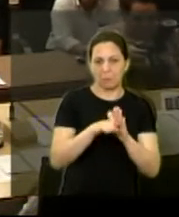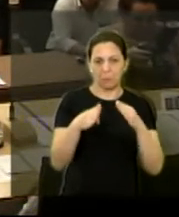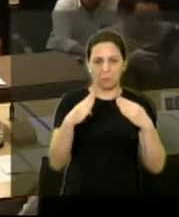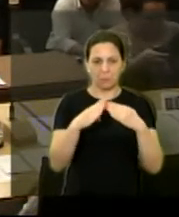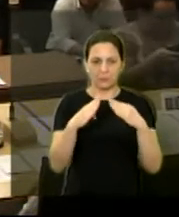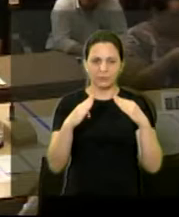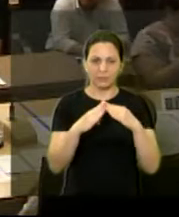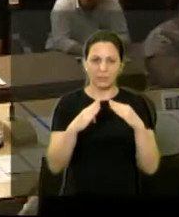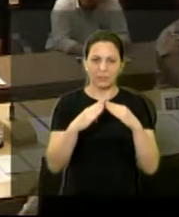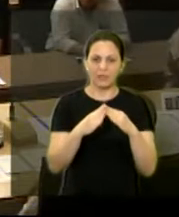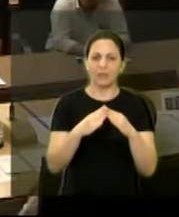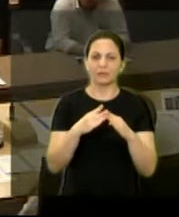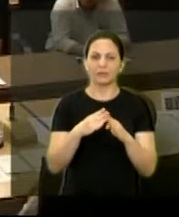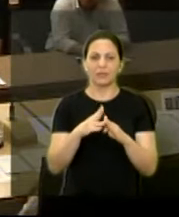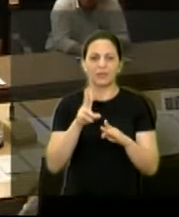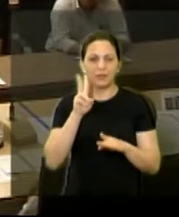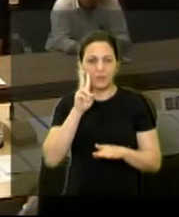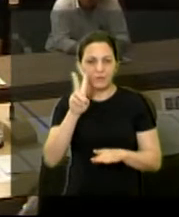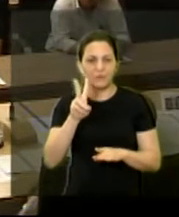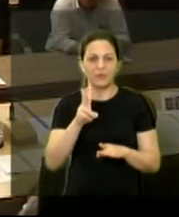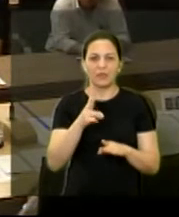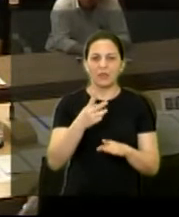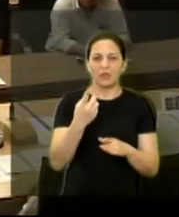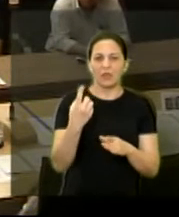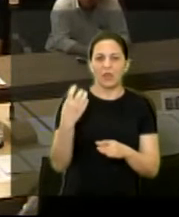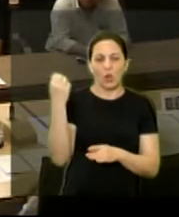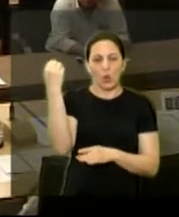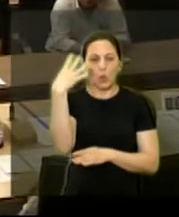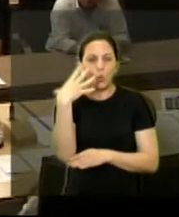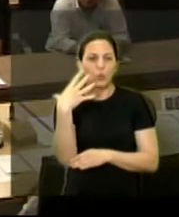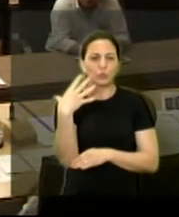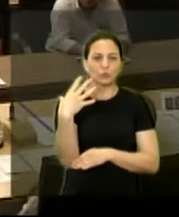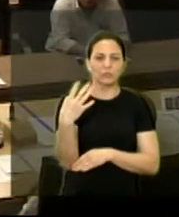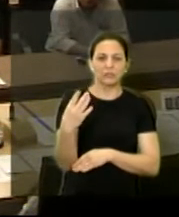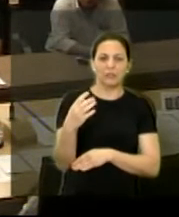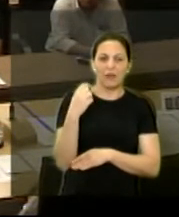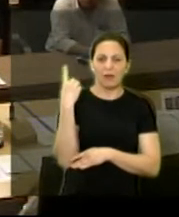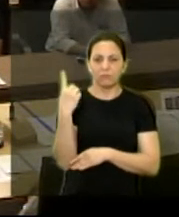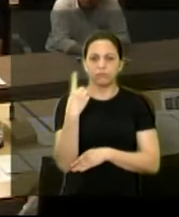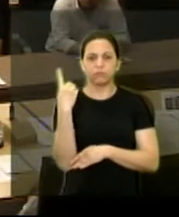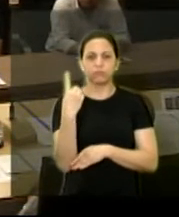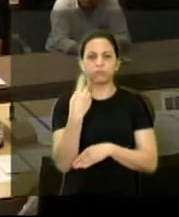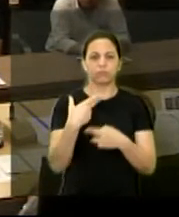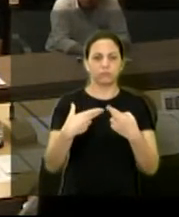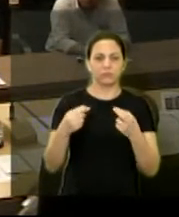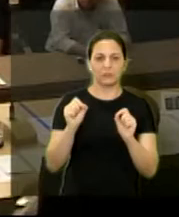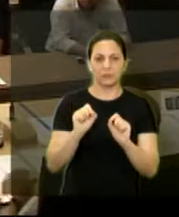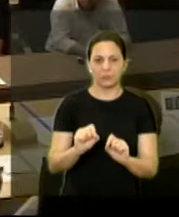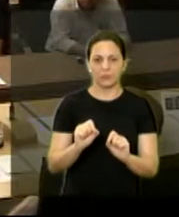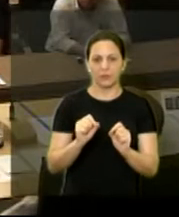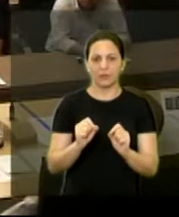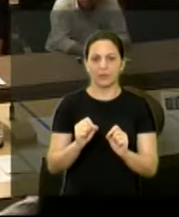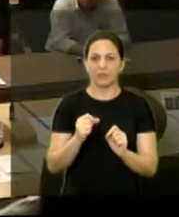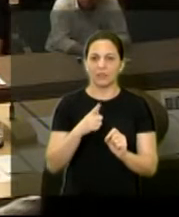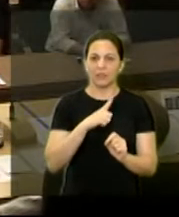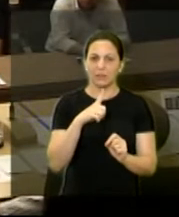iluminação ventilação e tudo mais o que acontece na maioria dos